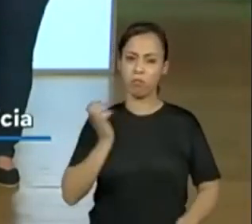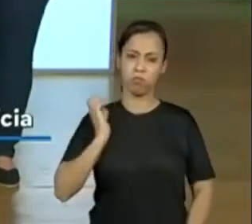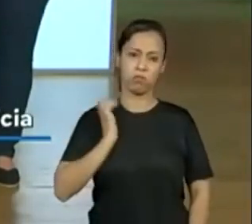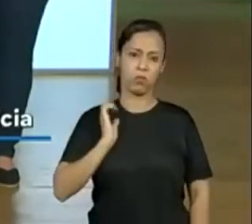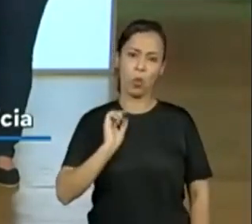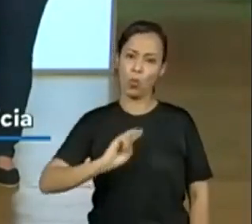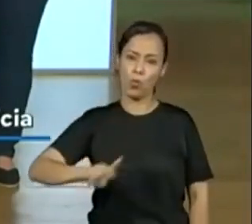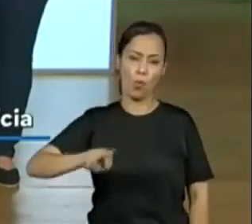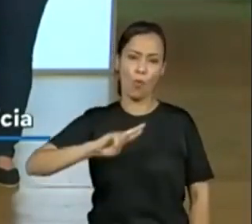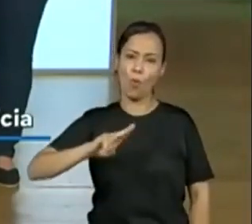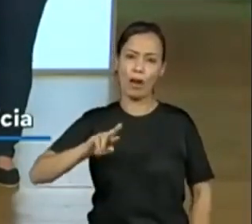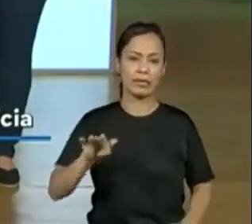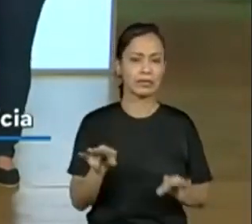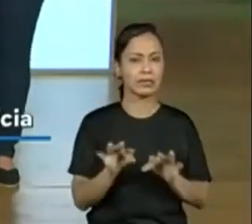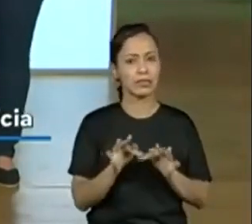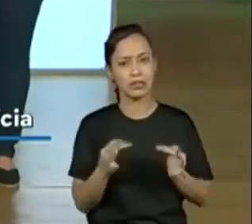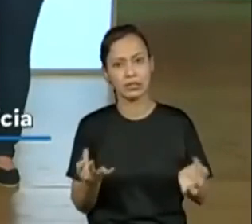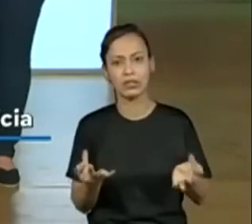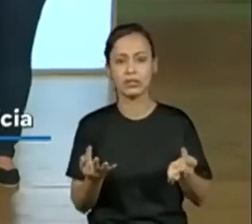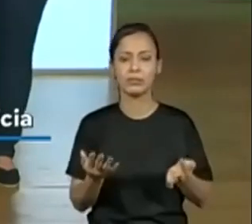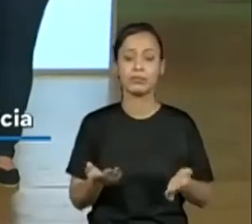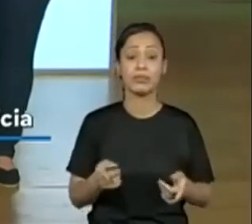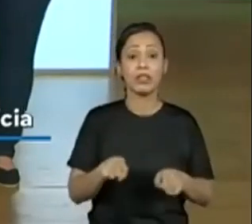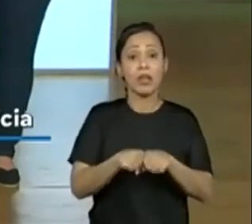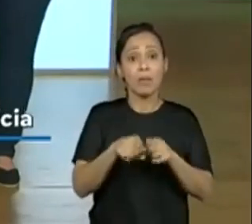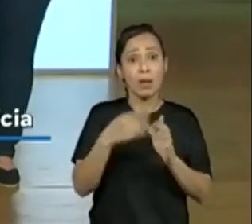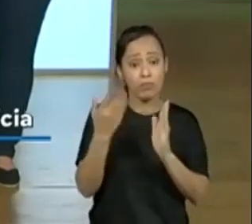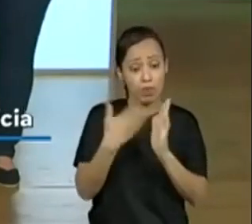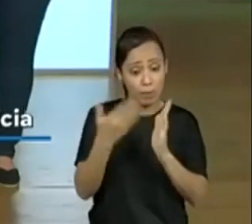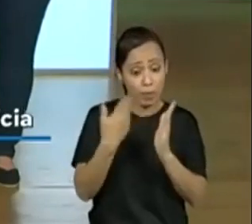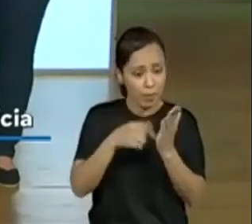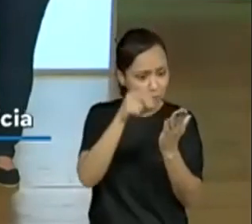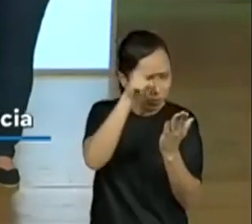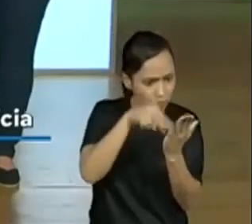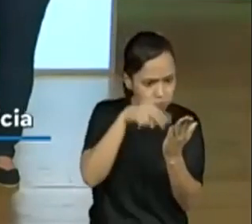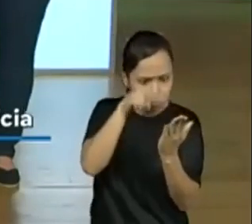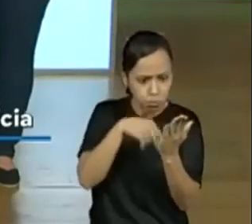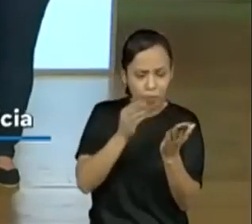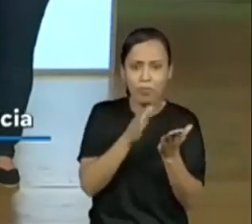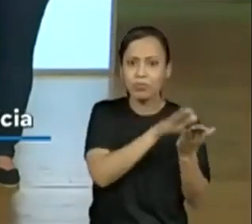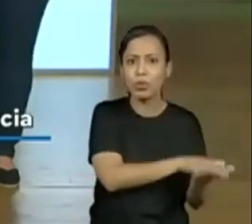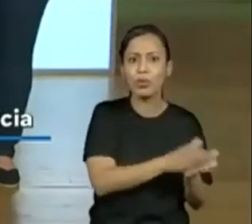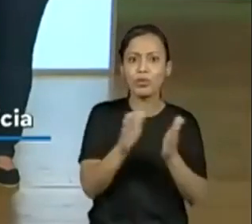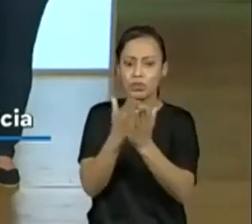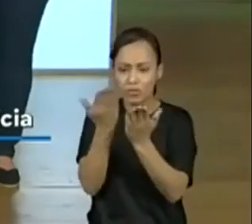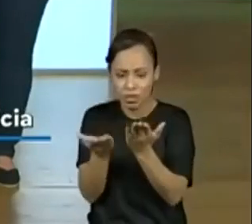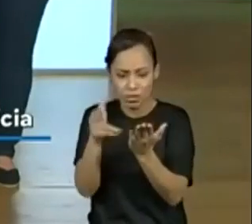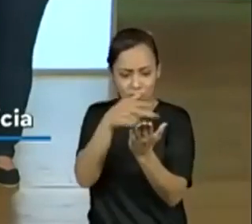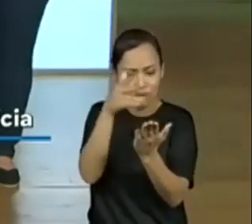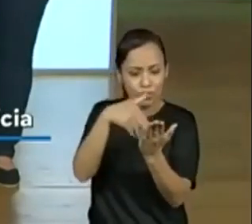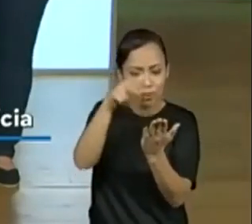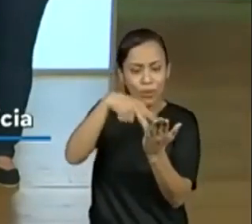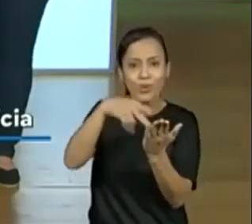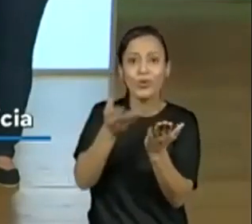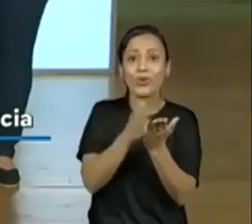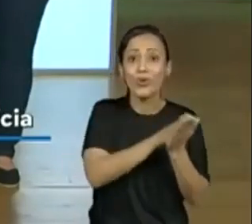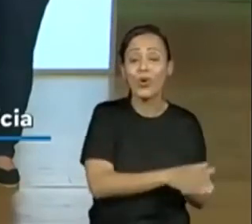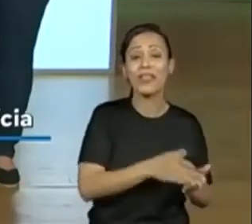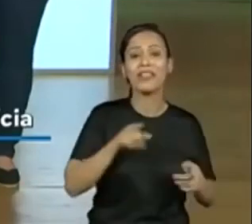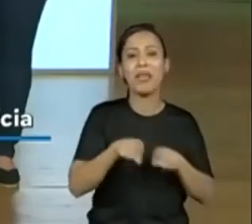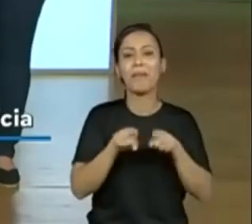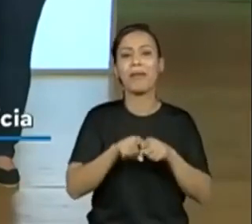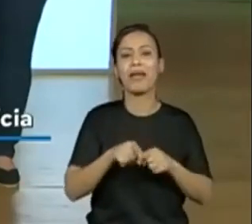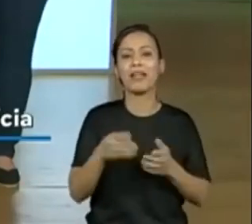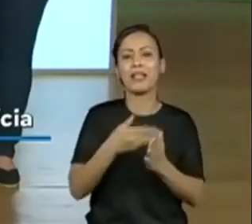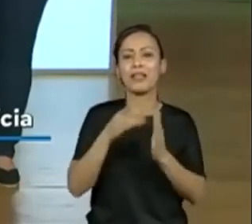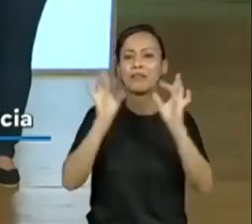muito legal, né? Uma pessoa que, apaixonada por leitura, ganha o box de uma triologia que ele gosta, De um livro